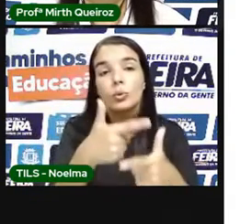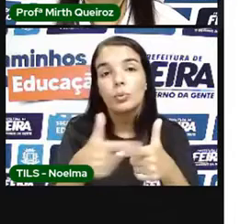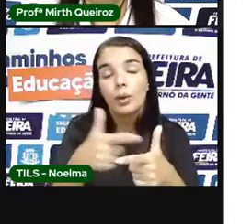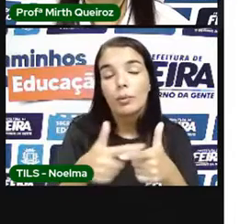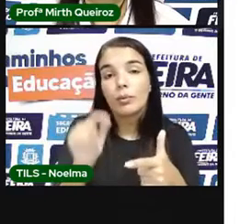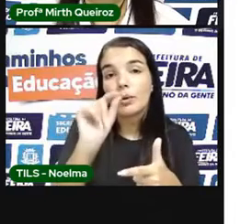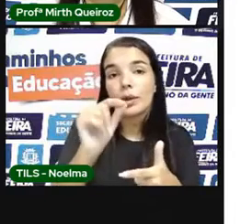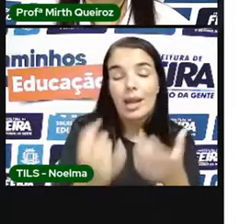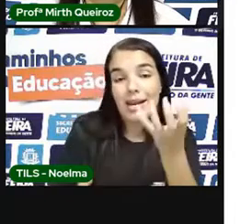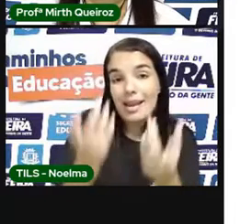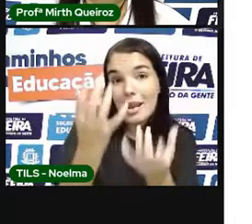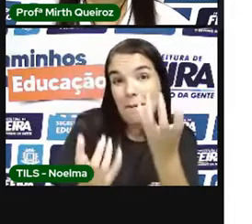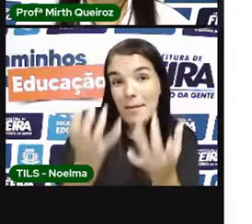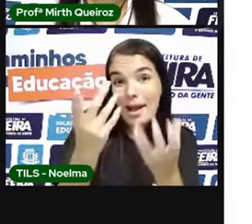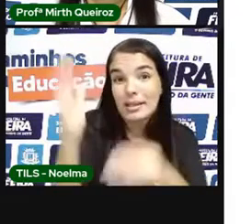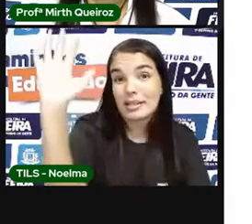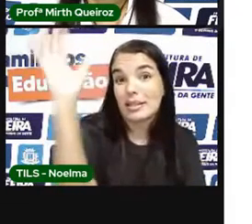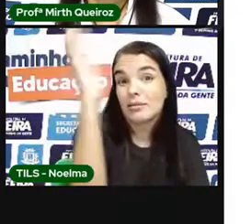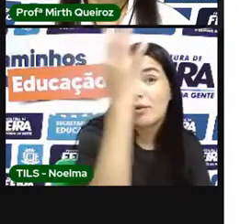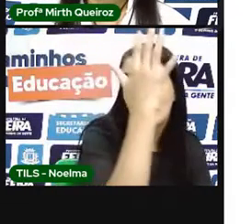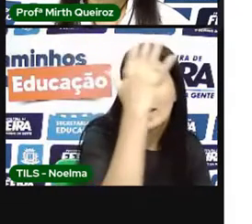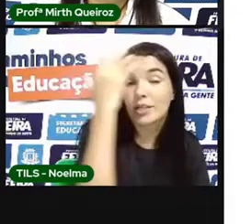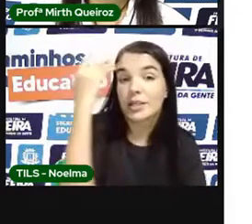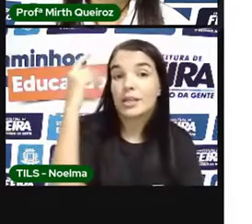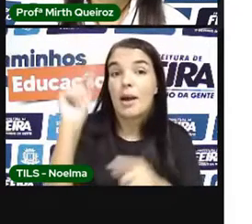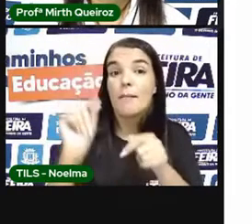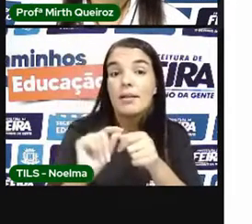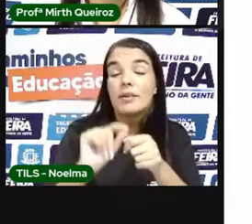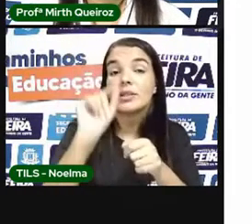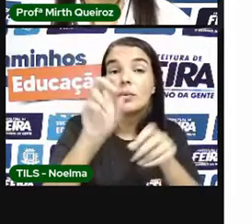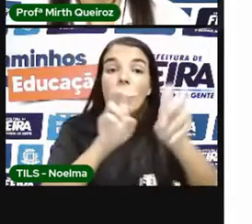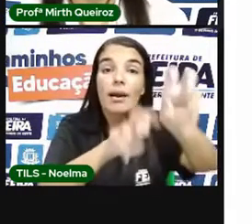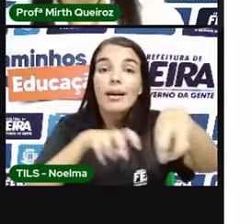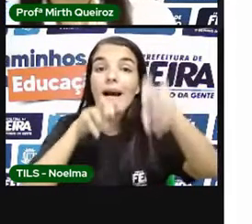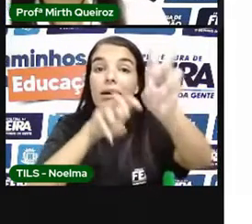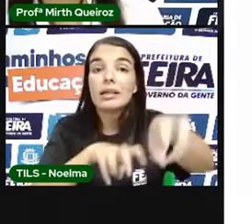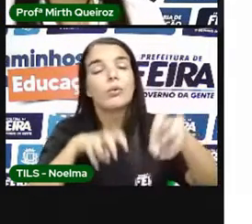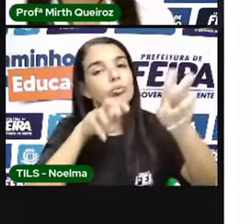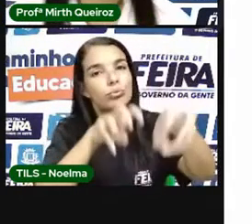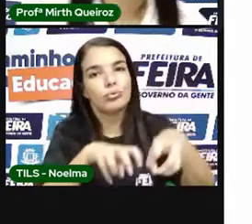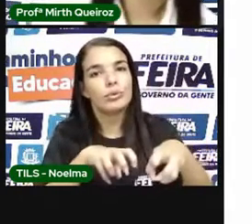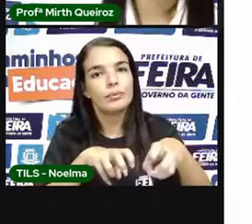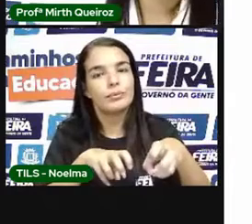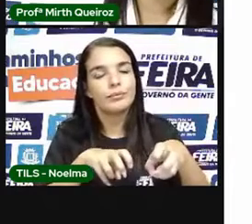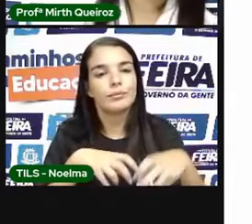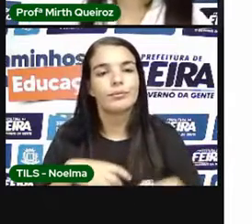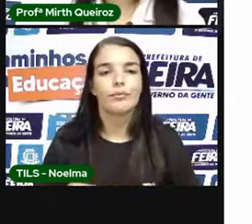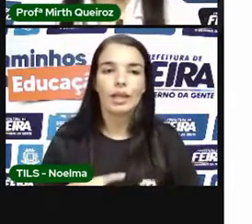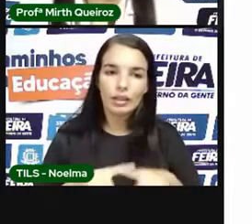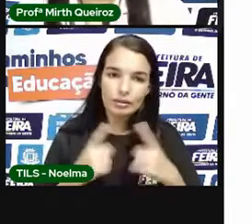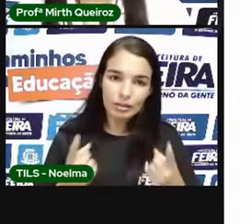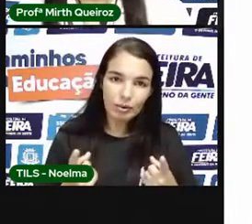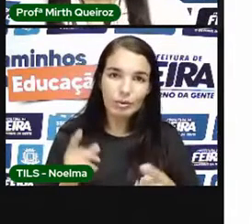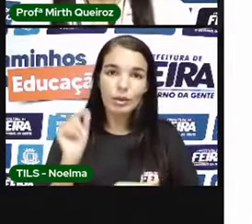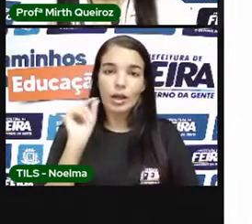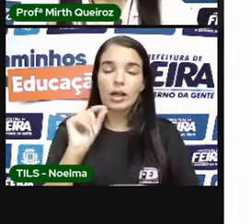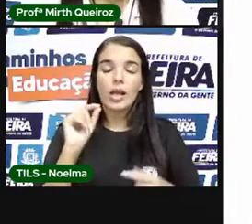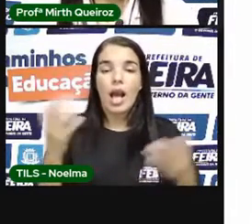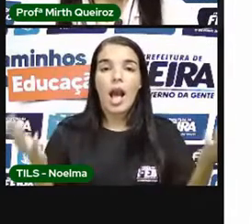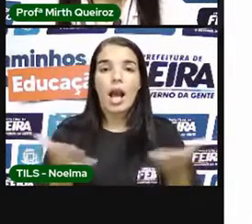para o passo Para a agricultura E a gente vem, vamos agora, rever tudo isso, né? A poluição do ar